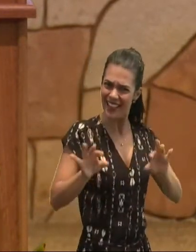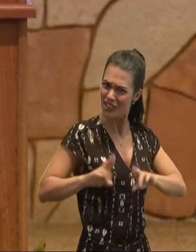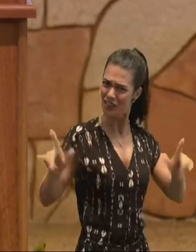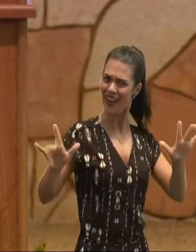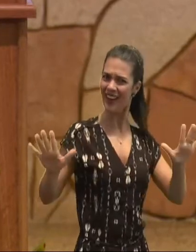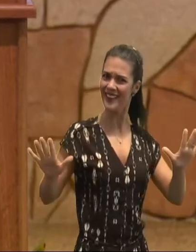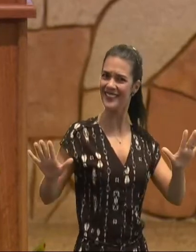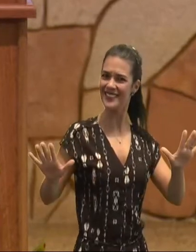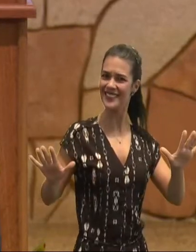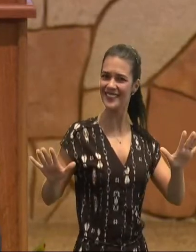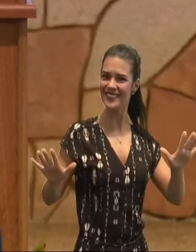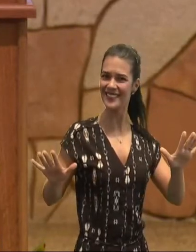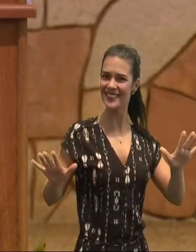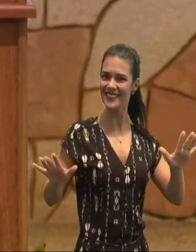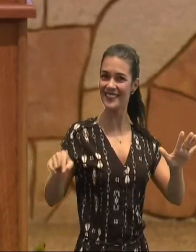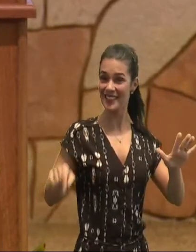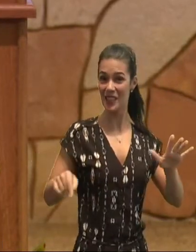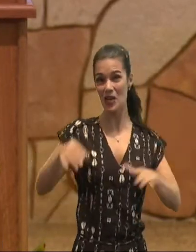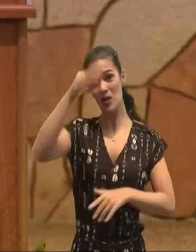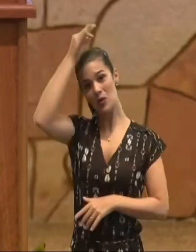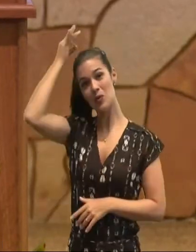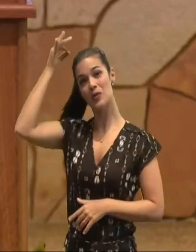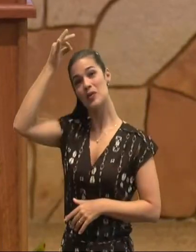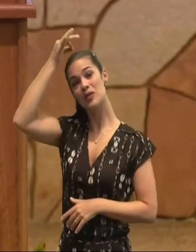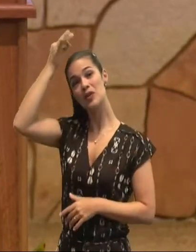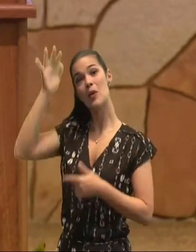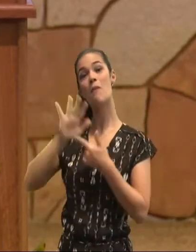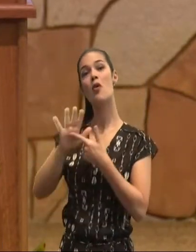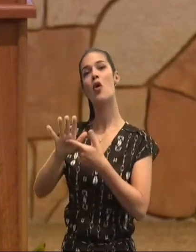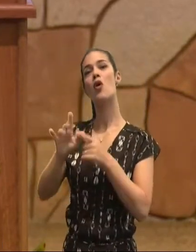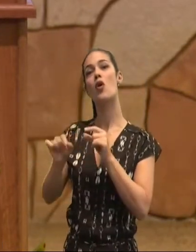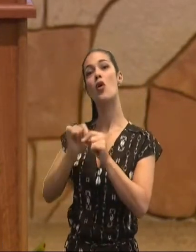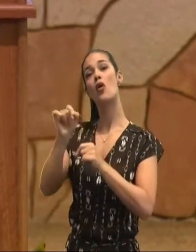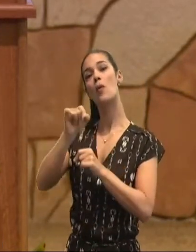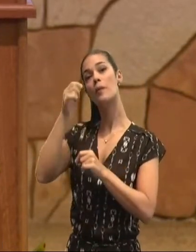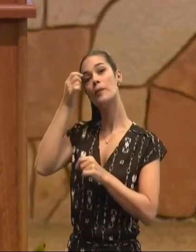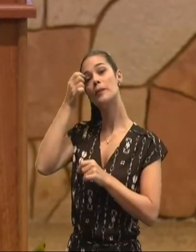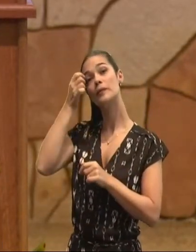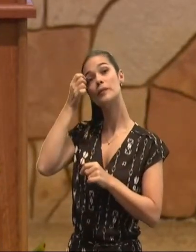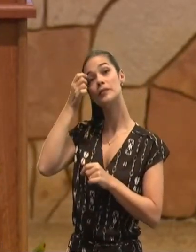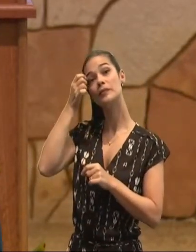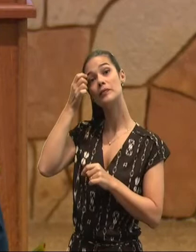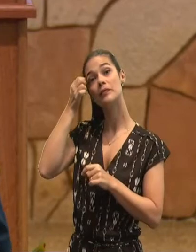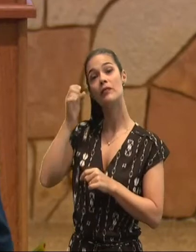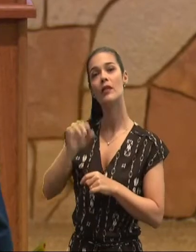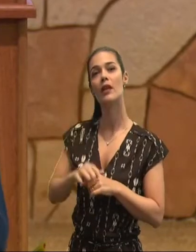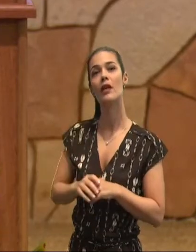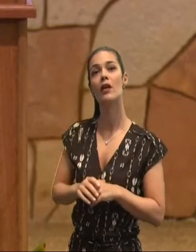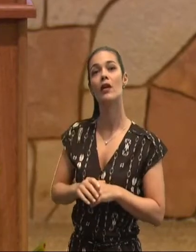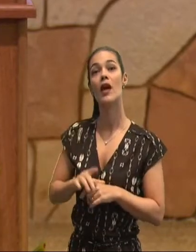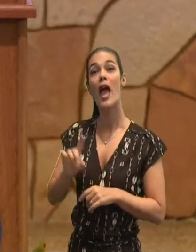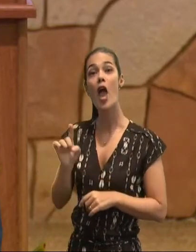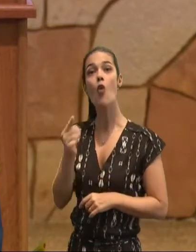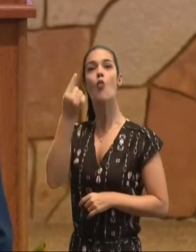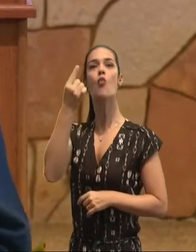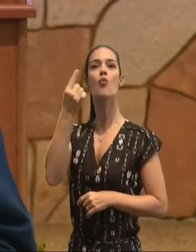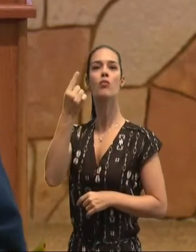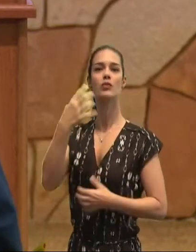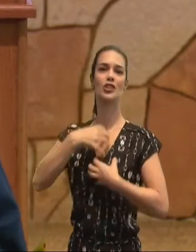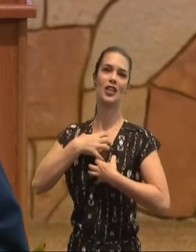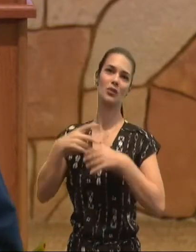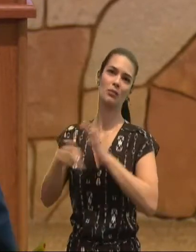está no singular, e não no plural, muitas pessoas, às vezes, confundem, os frutos, do Espírito, não é, é o fruto,